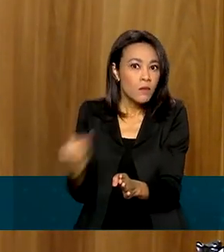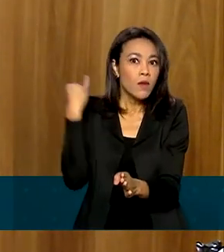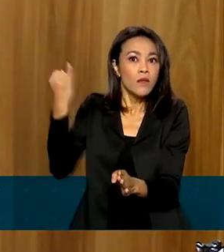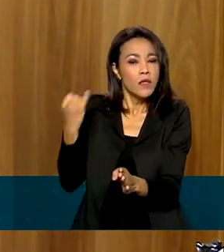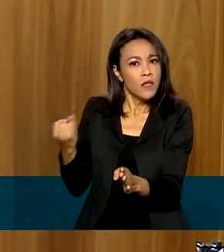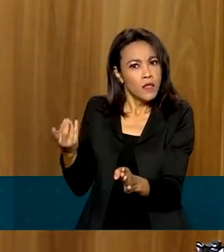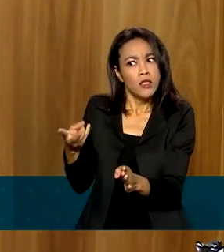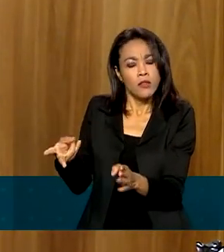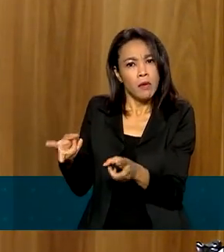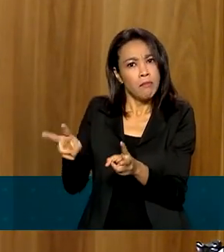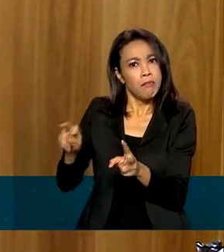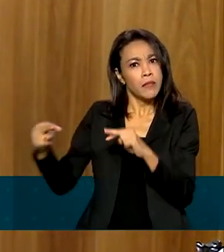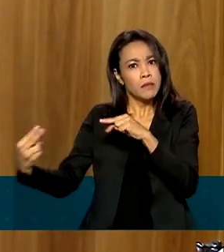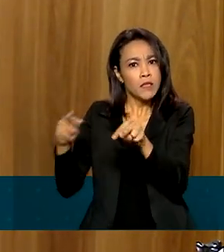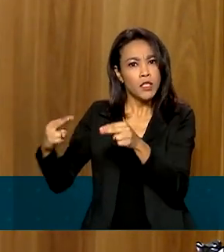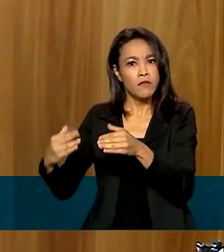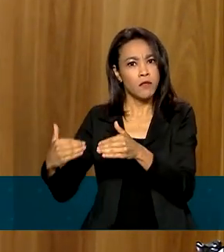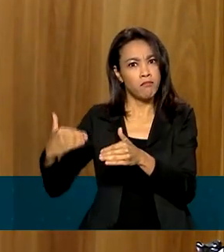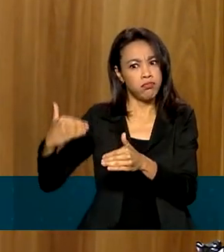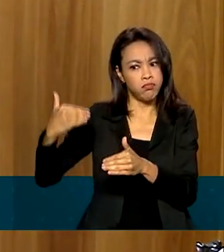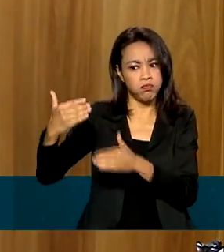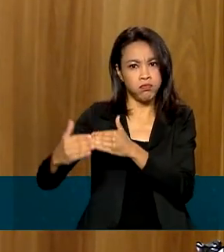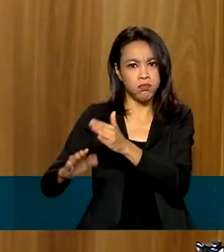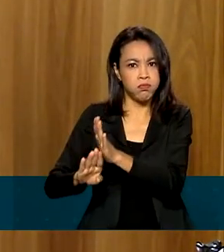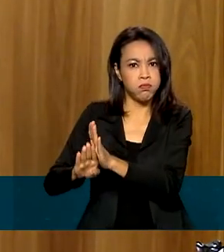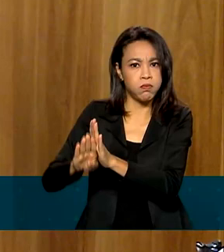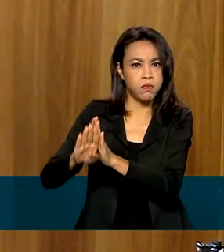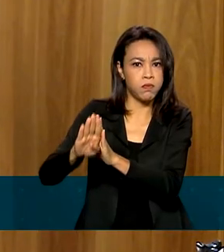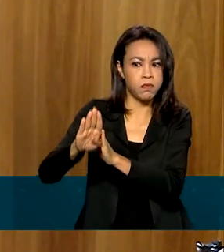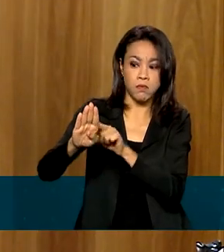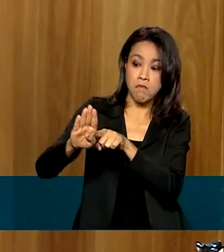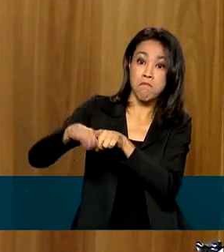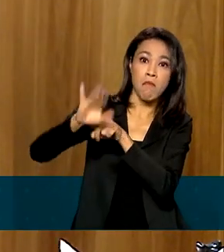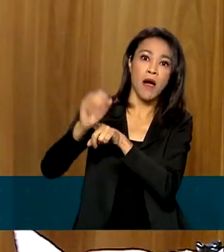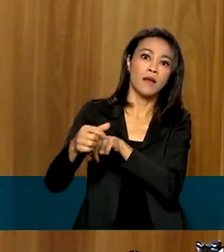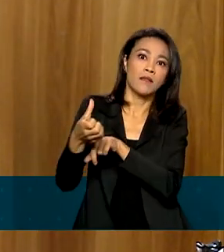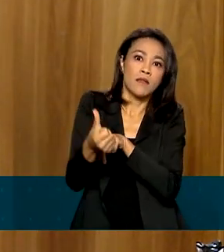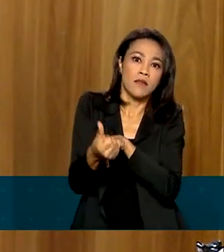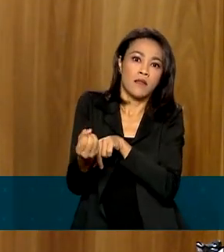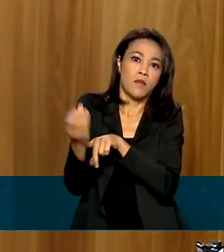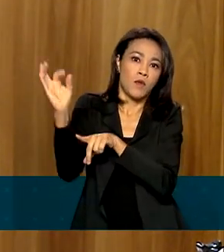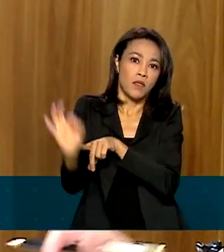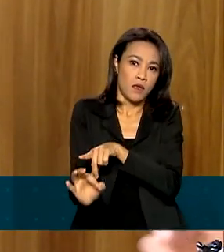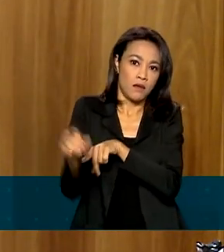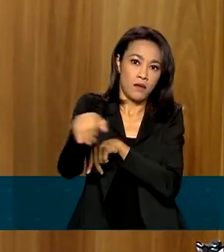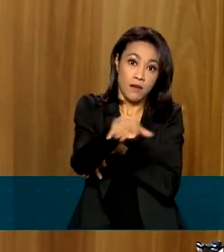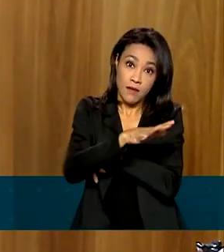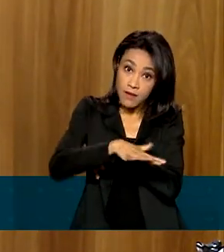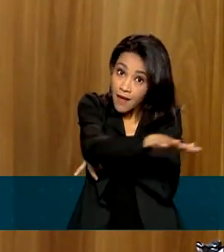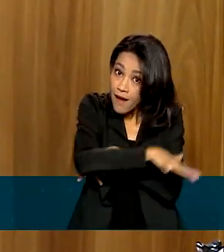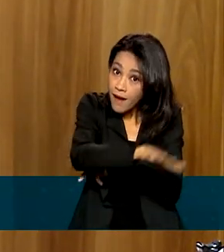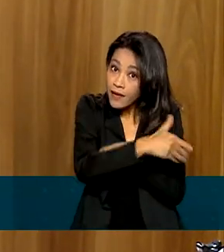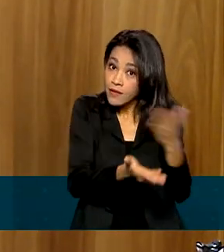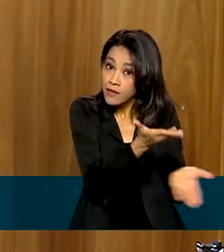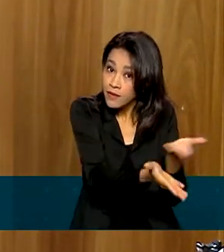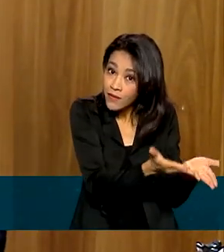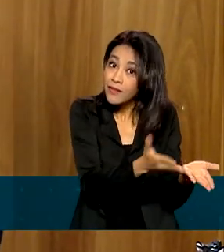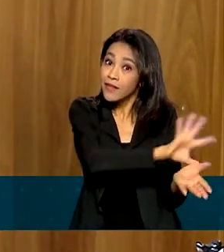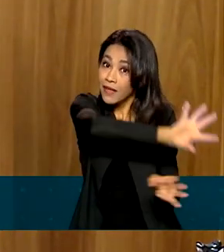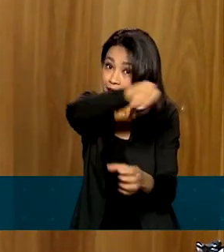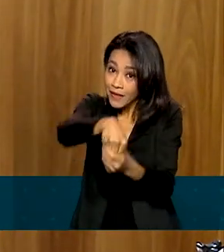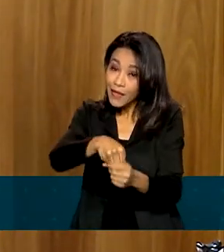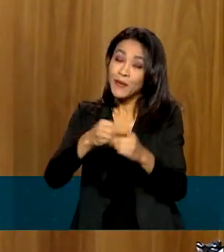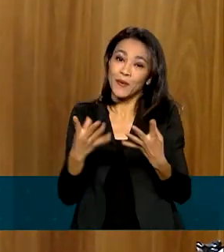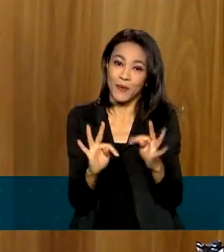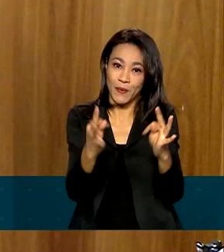perspectiva de crescimento agora para o segundo semestre, de mais de 60% no setor de serviços, onde o turismo está incluído. Quando eu